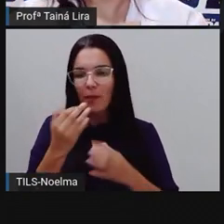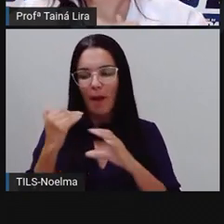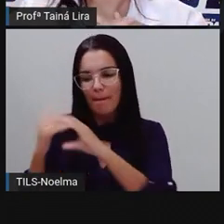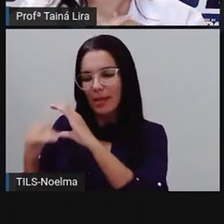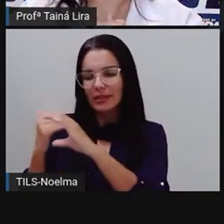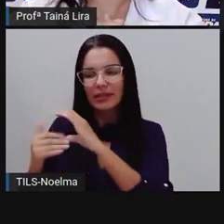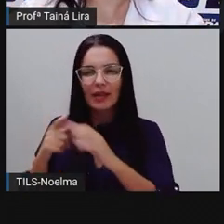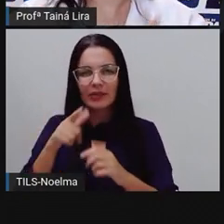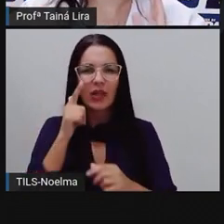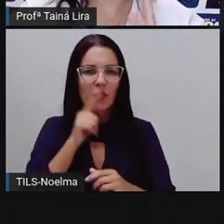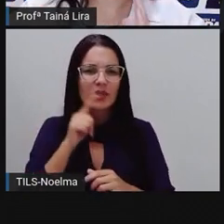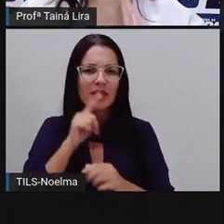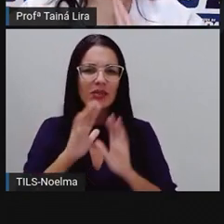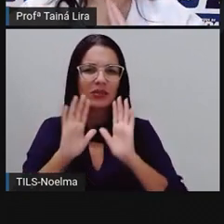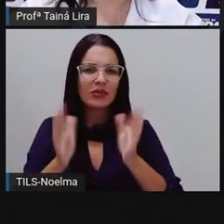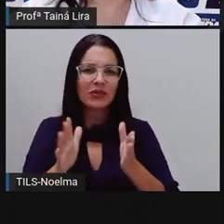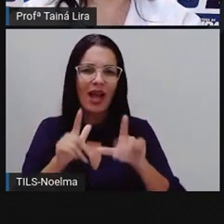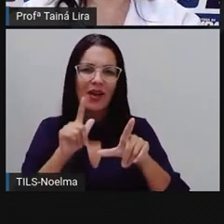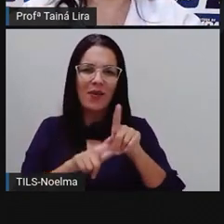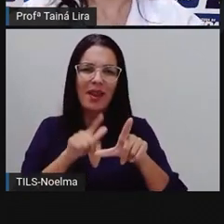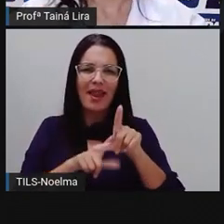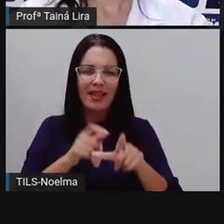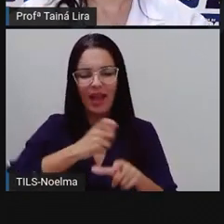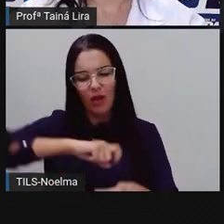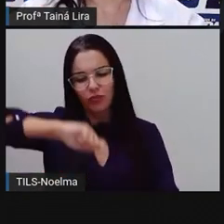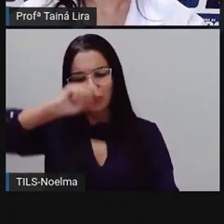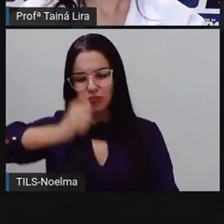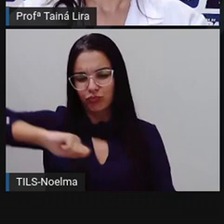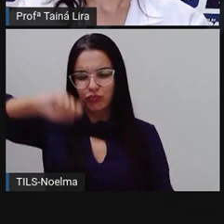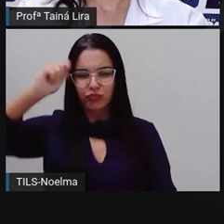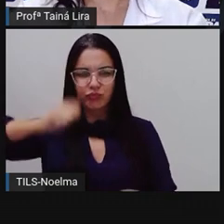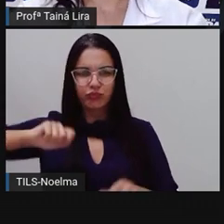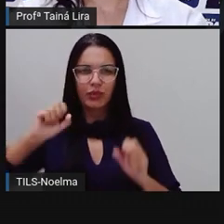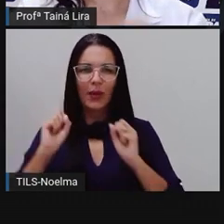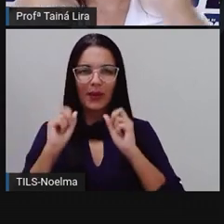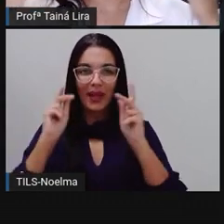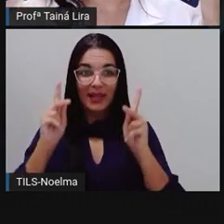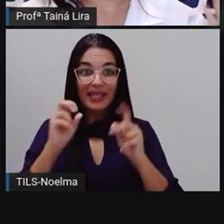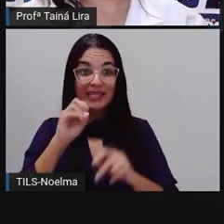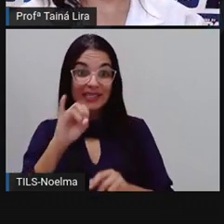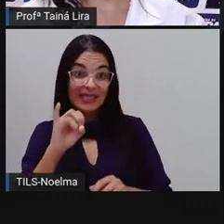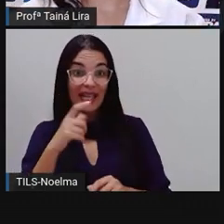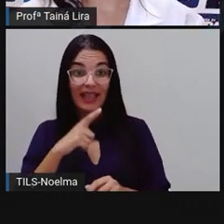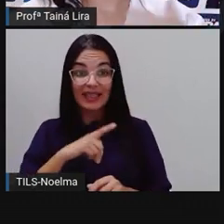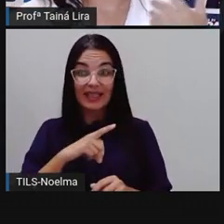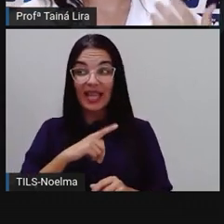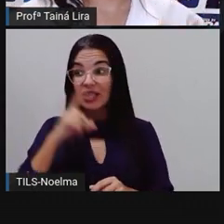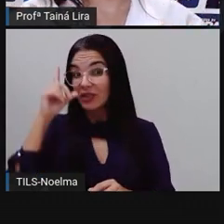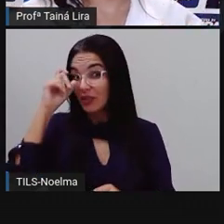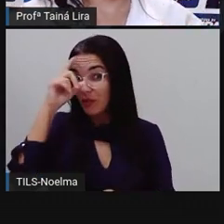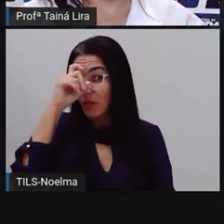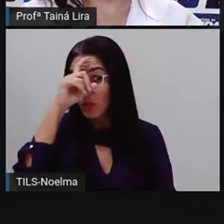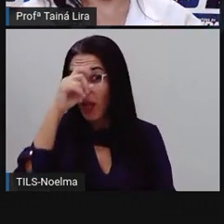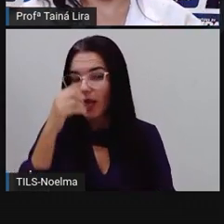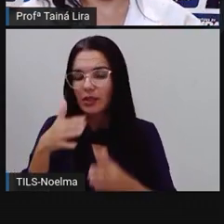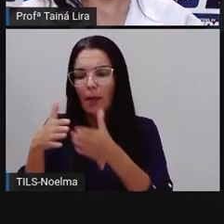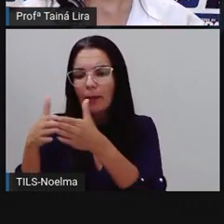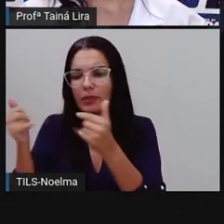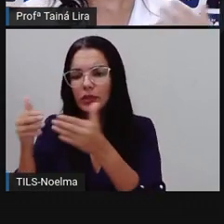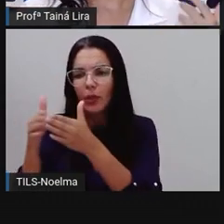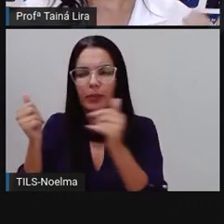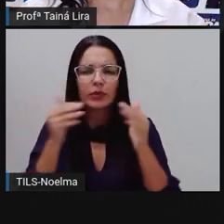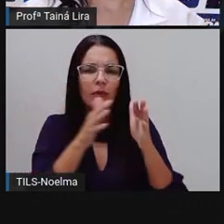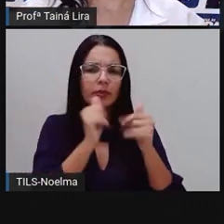conseguindo aí escrever com letra cursiva, tá bom? Então, se tiver dificuldade, sempre pedir ajuda aí à PRO,